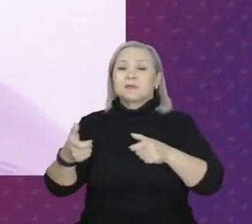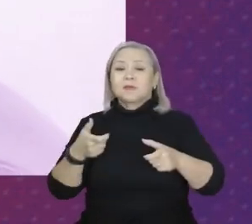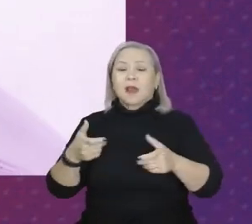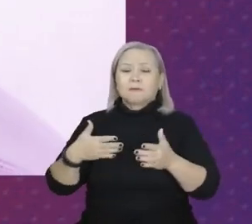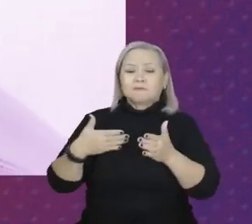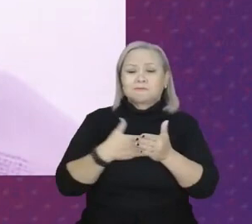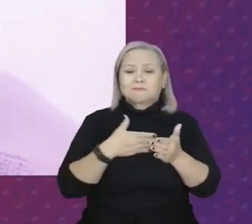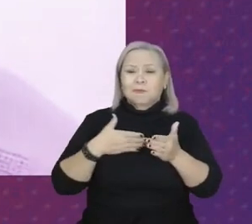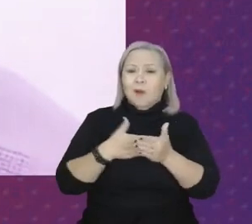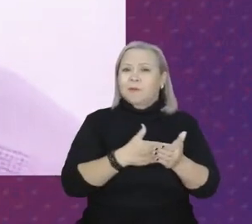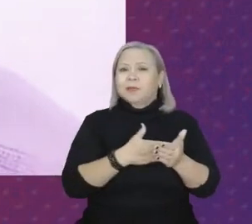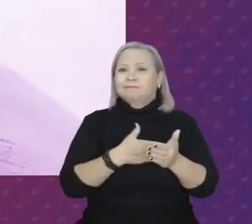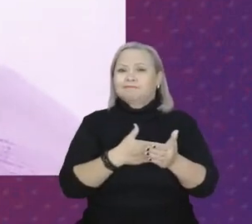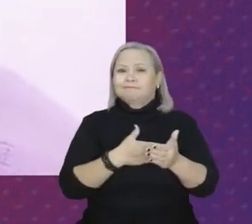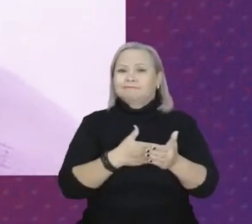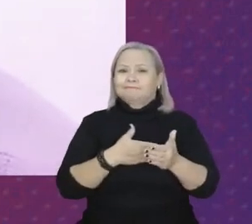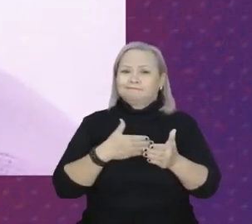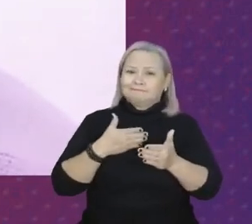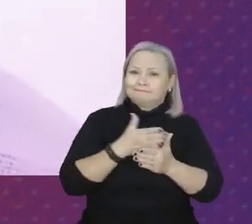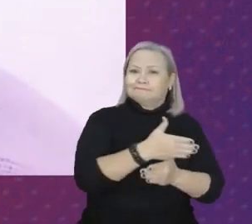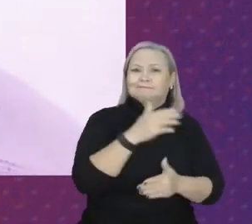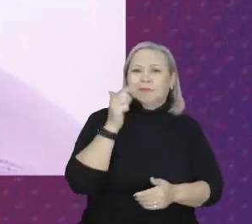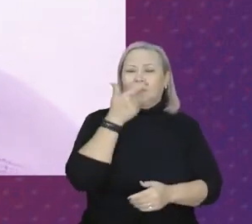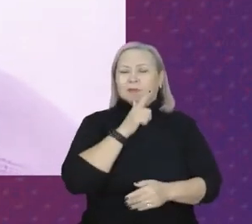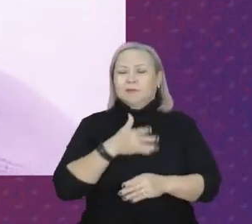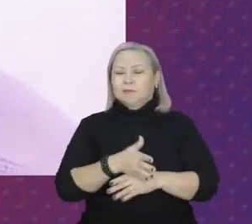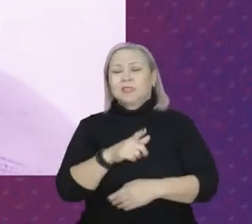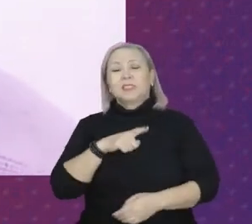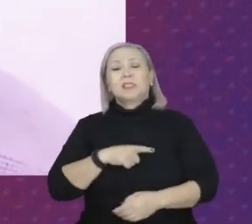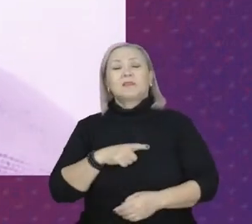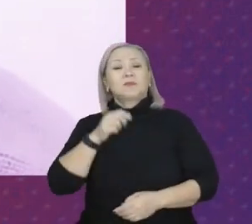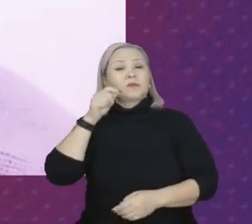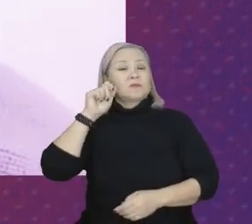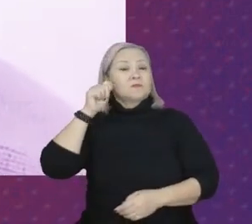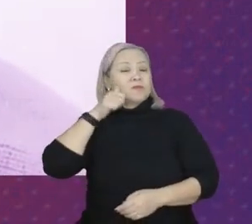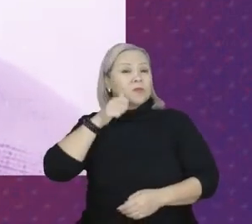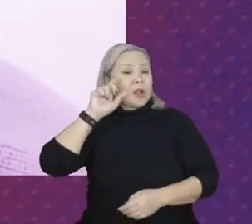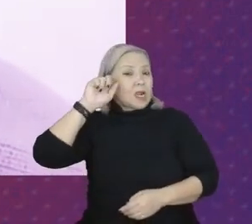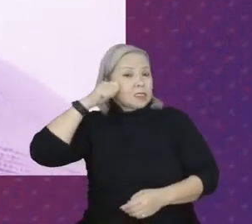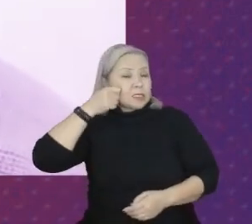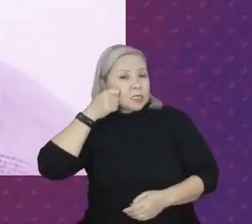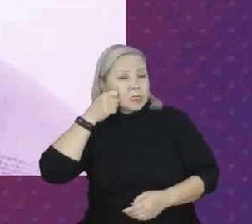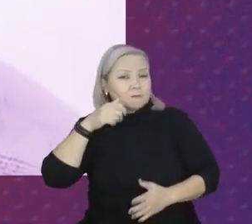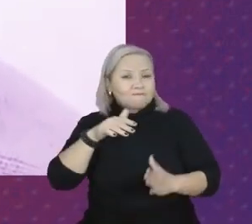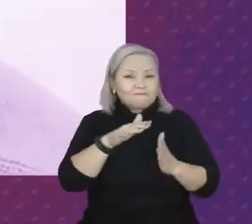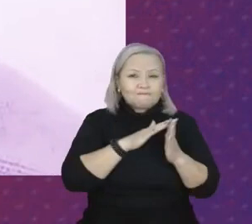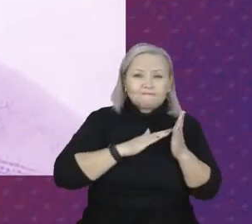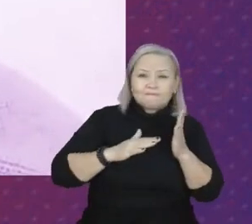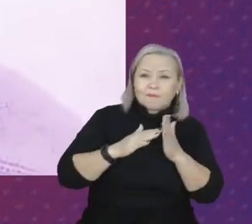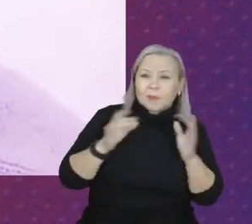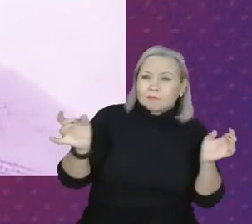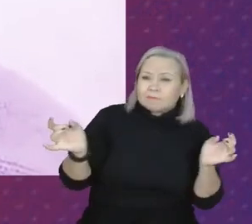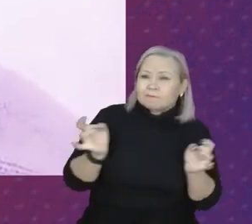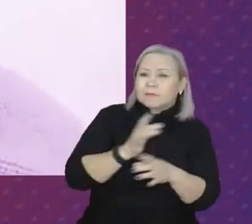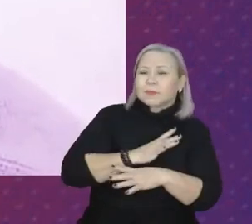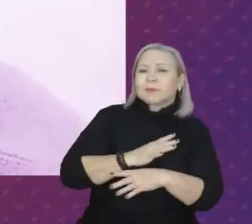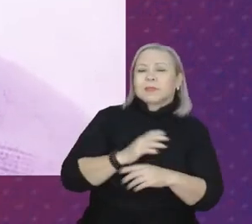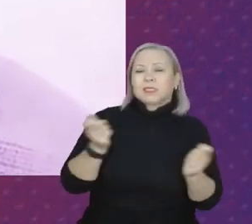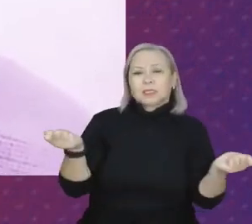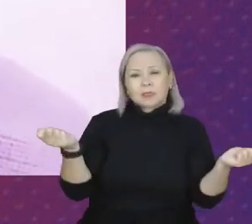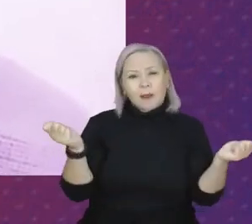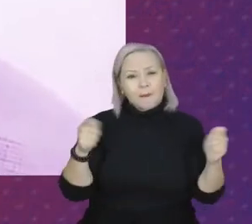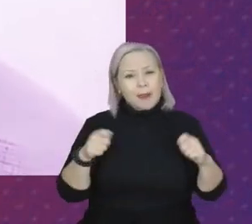essa barreira. Nós temos mulheres negras com total capacidade